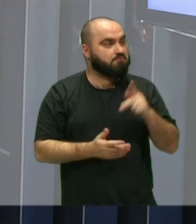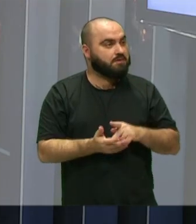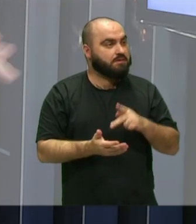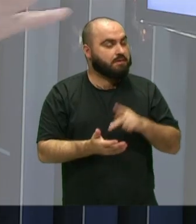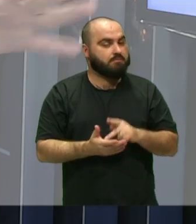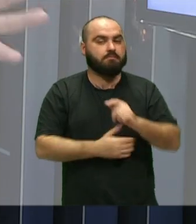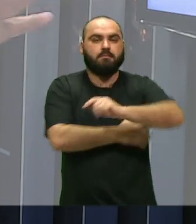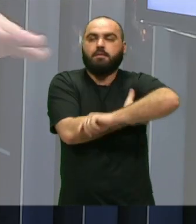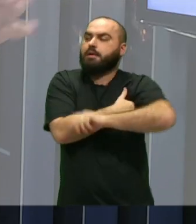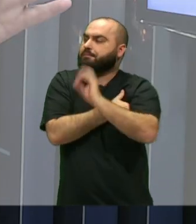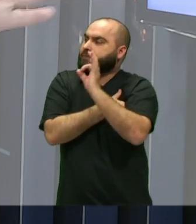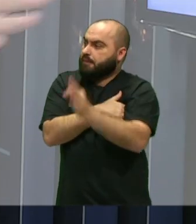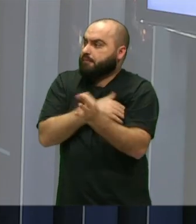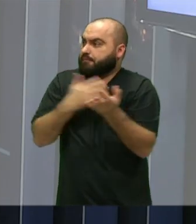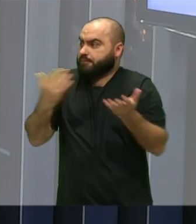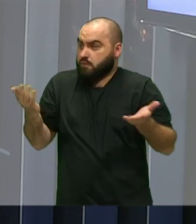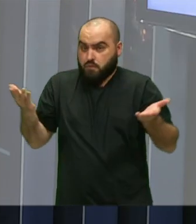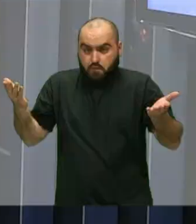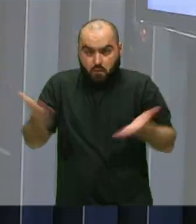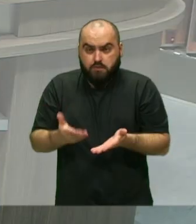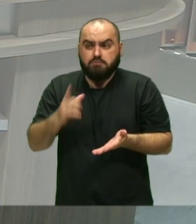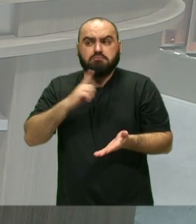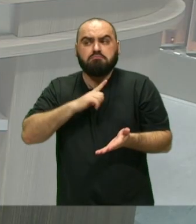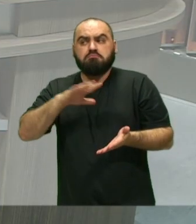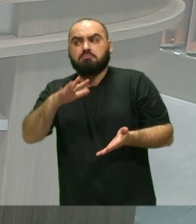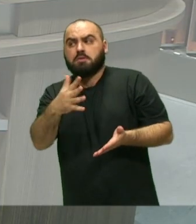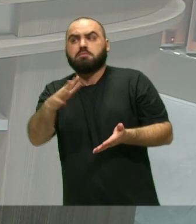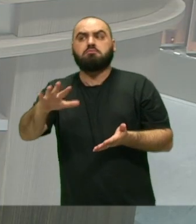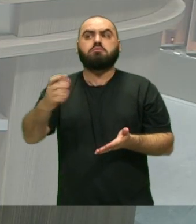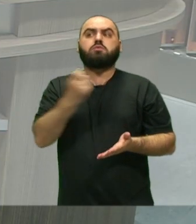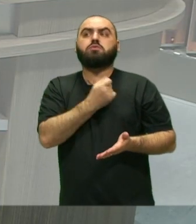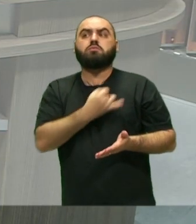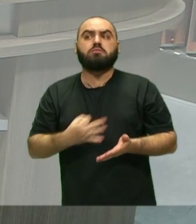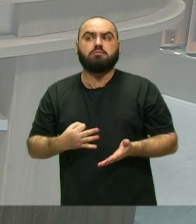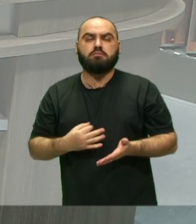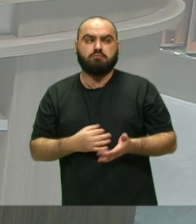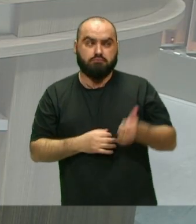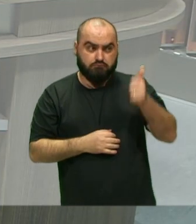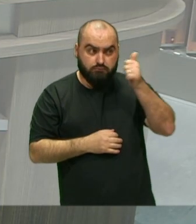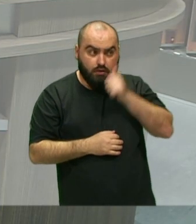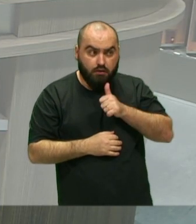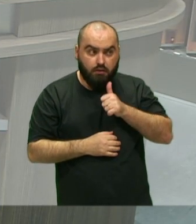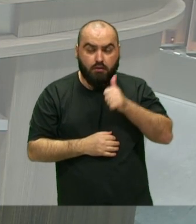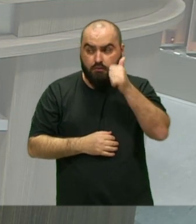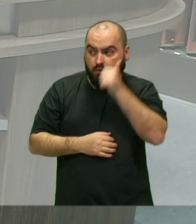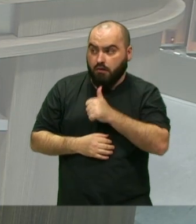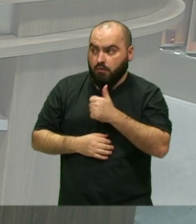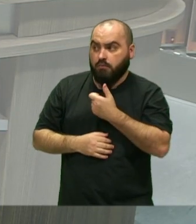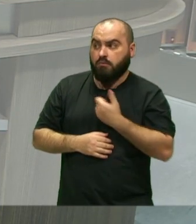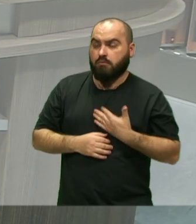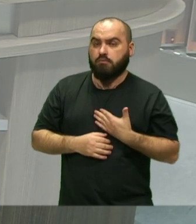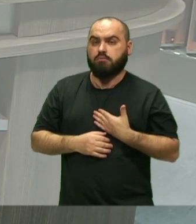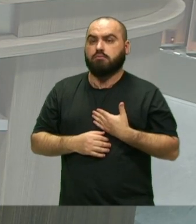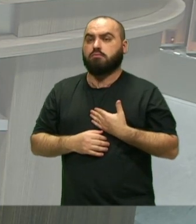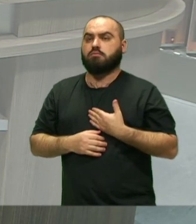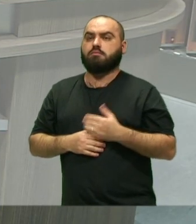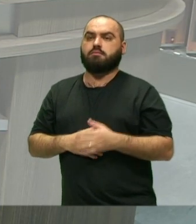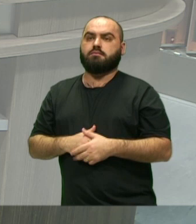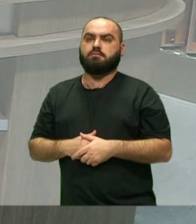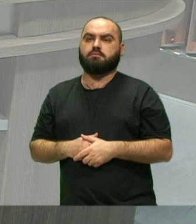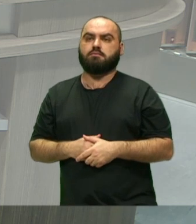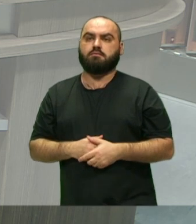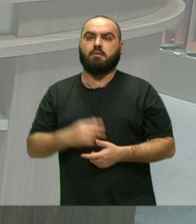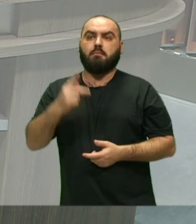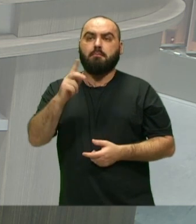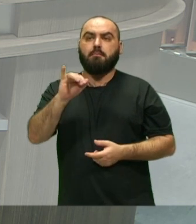Então surgiu disso Hoje vocês estão com quantas? Quantas mulheres? É No teu núcleo original No